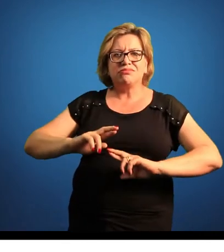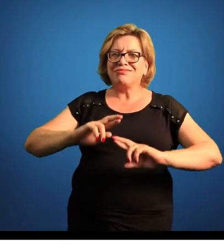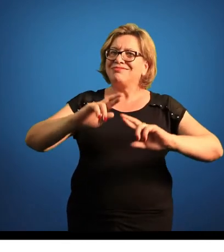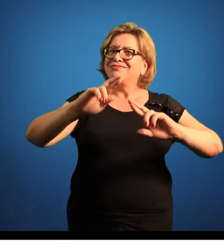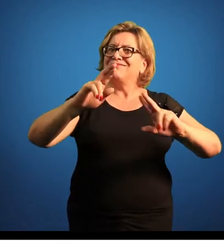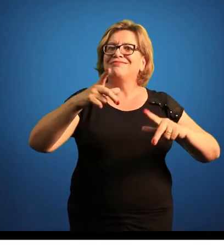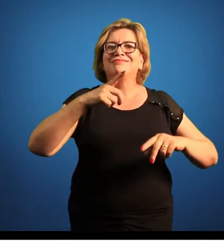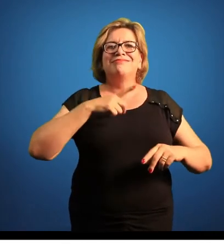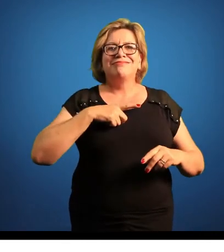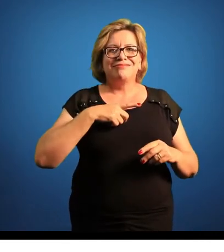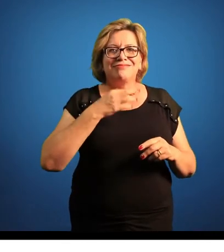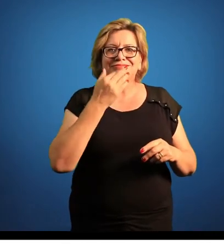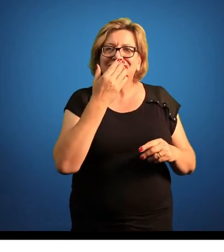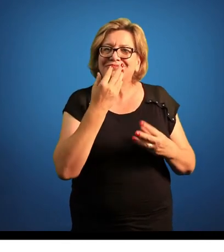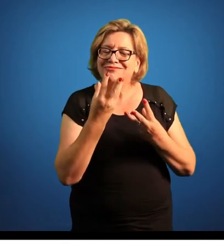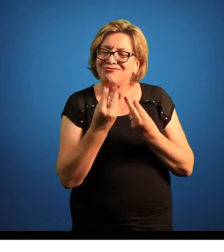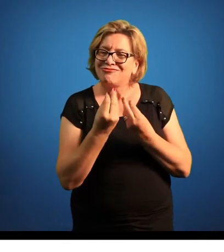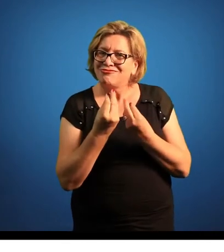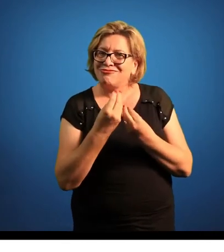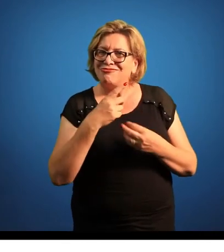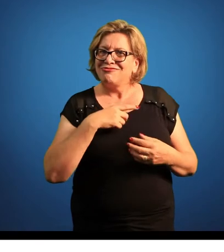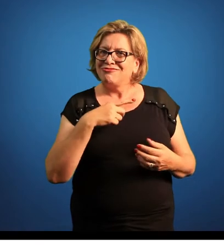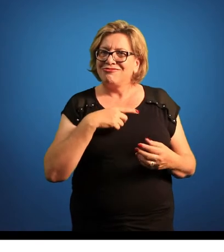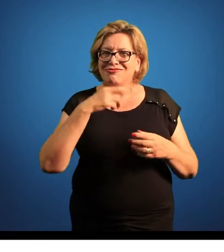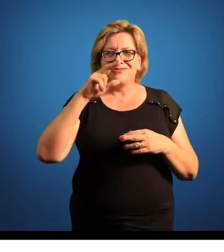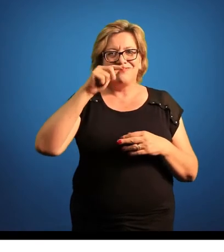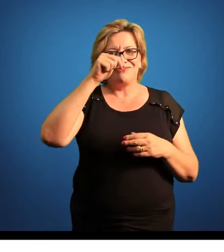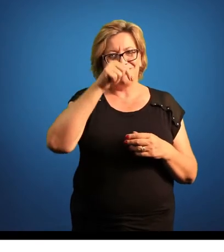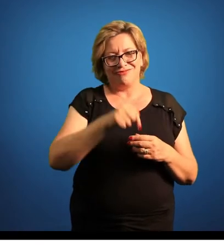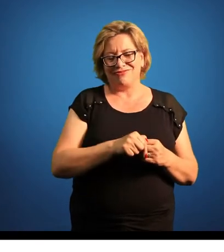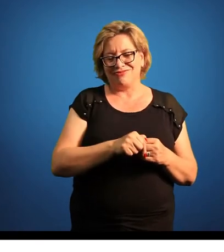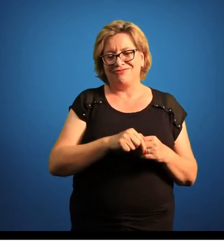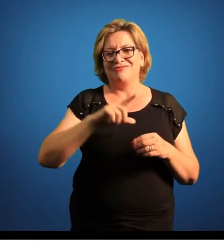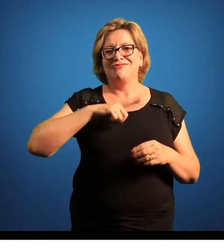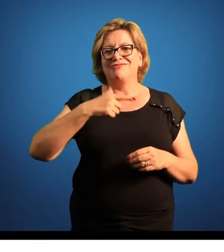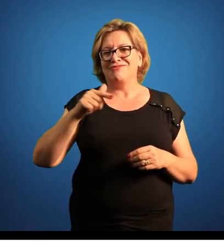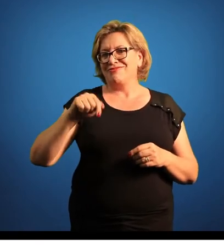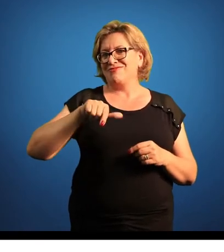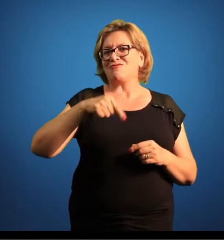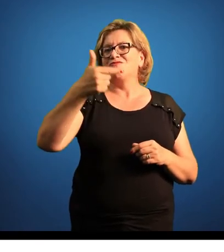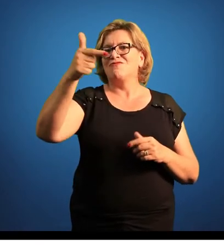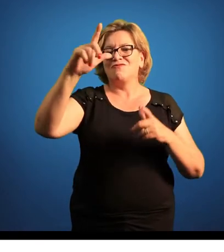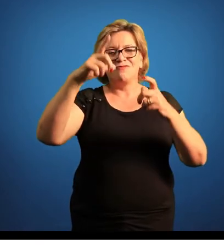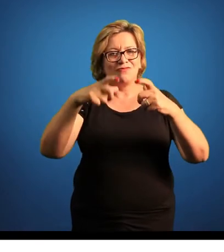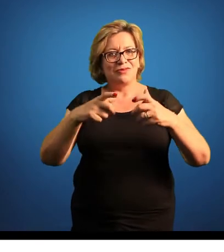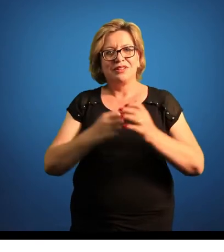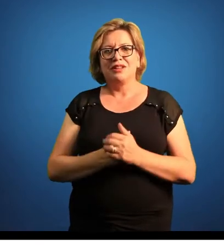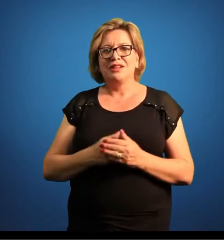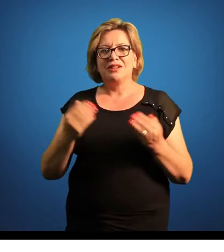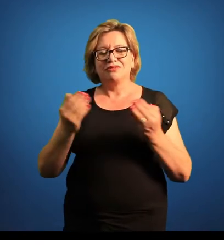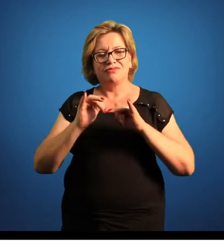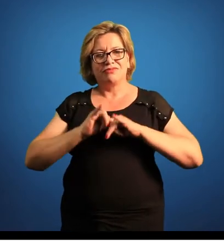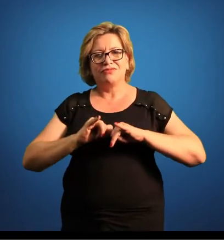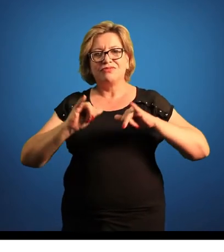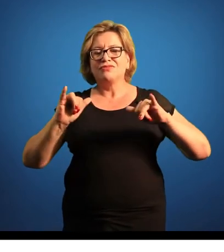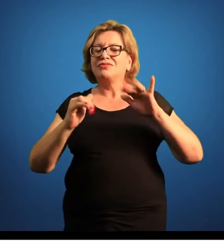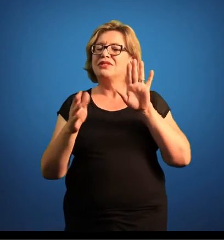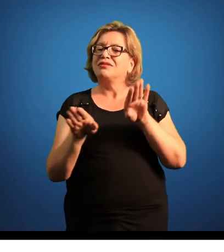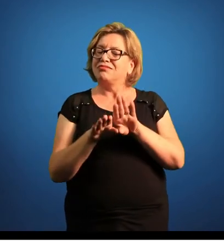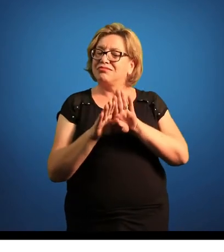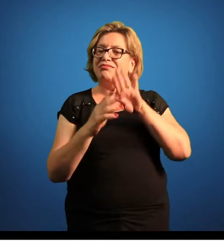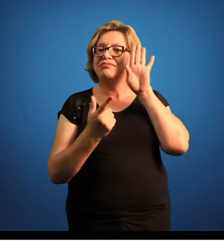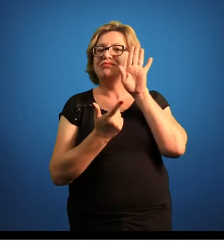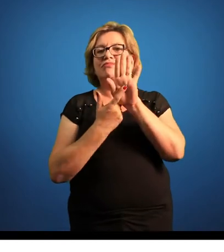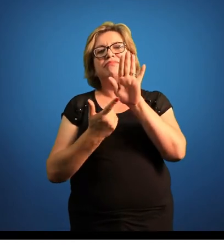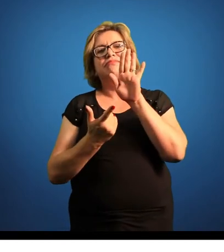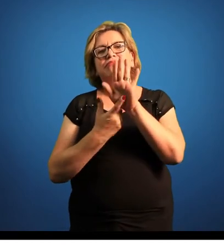vai ver tantas cores coloridas, tantas variedades de cores, como no ambiente de Recife de Coral. Agora, vou contar para vocês, vou mostrar para vocês,